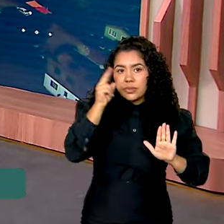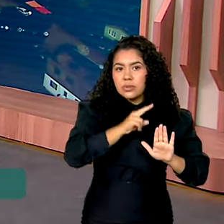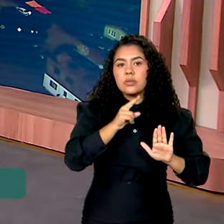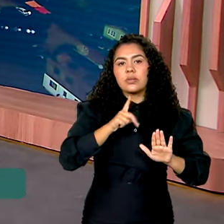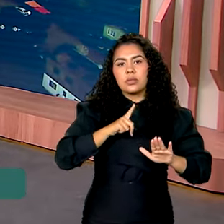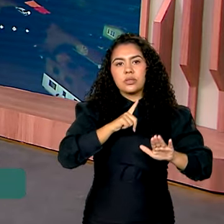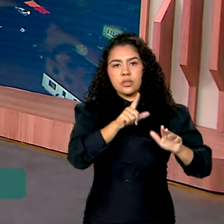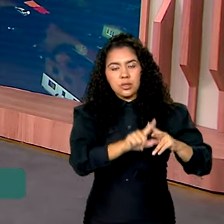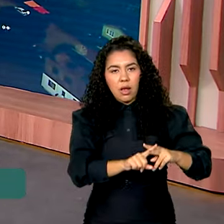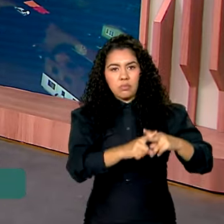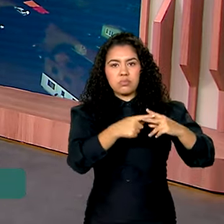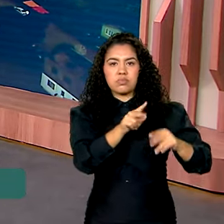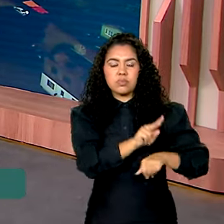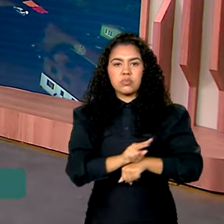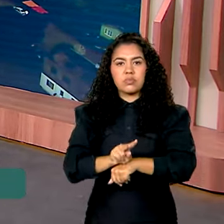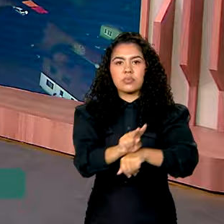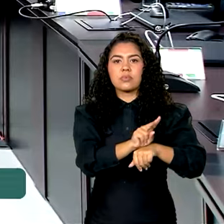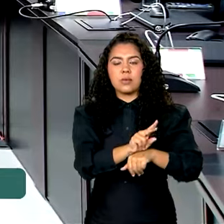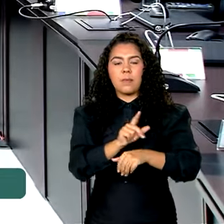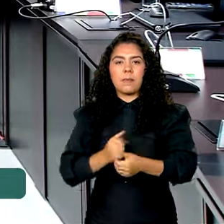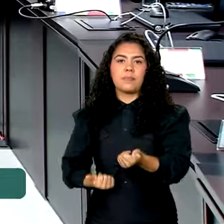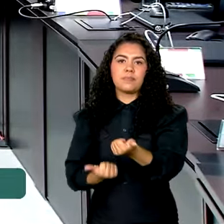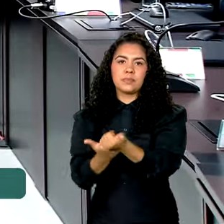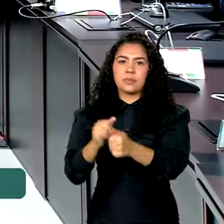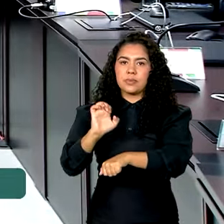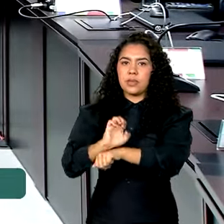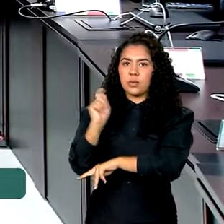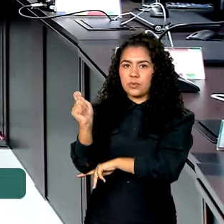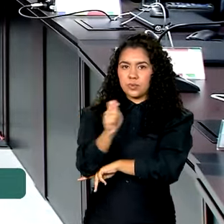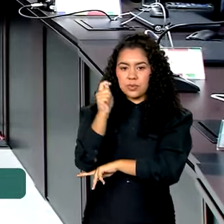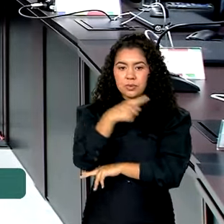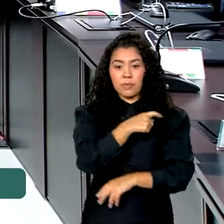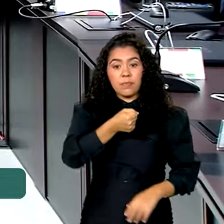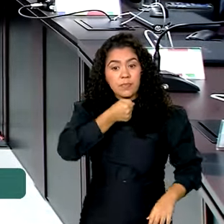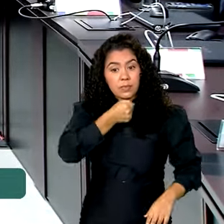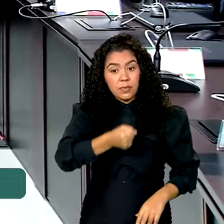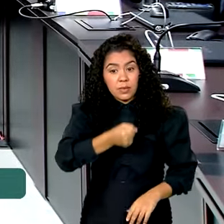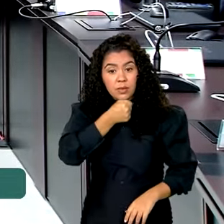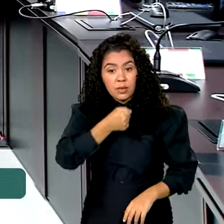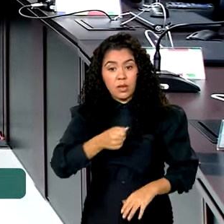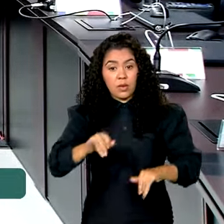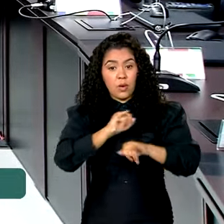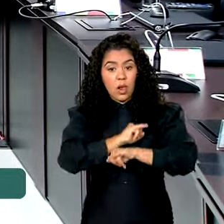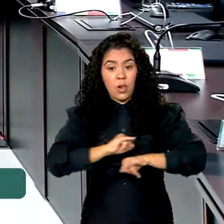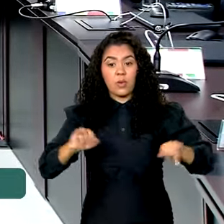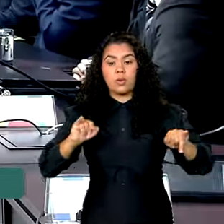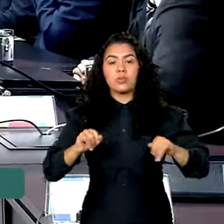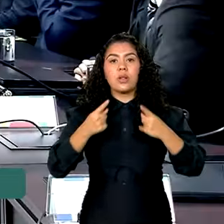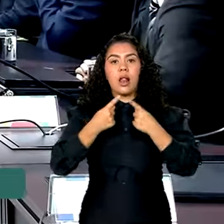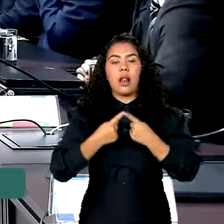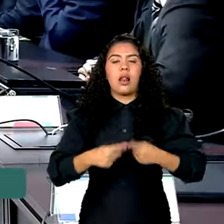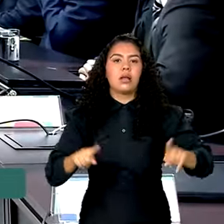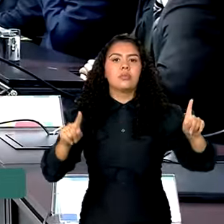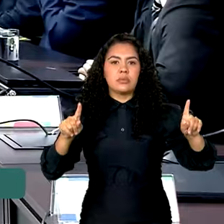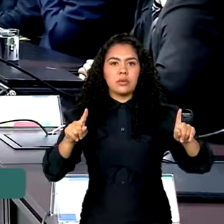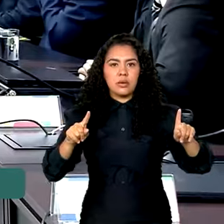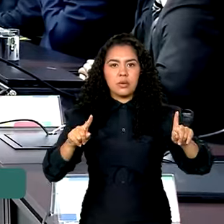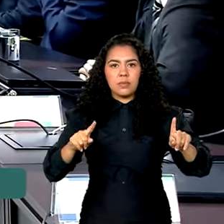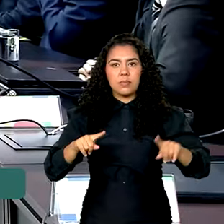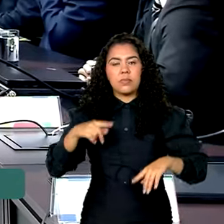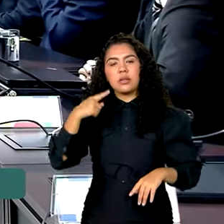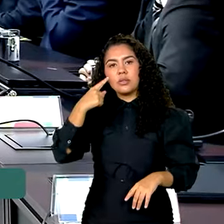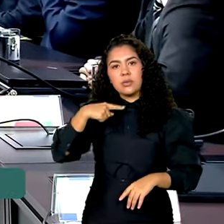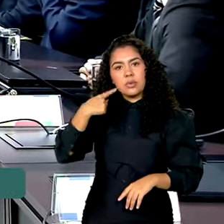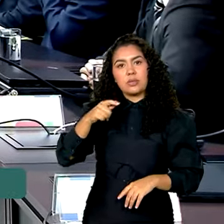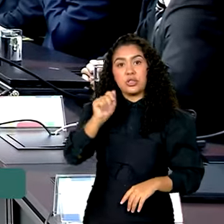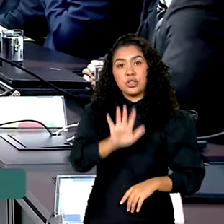de apoio ao Rio Grande do Sul. Em coletiva de imprensa, foi anunciado o lançamento, pela Advocacia Geral da